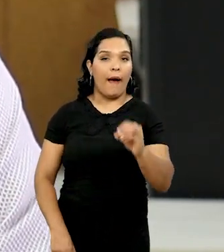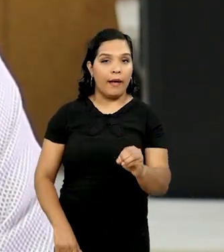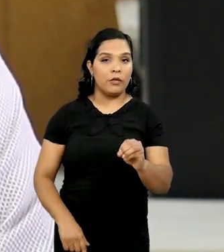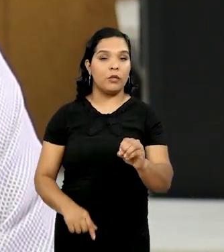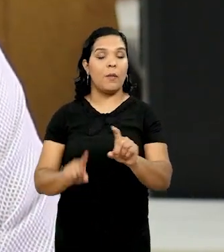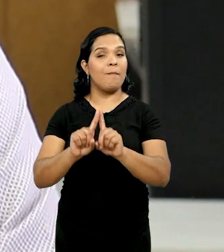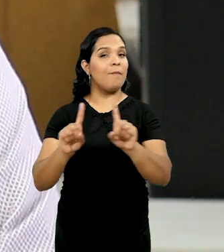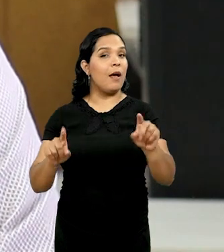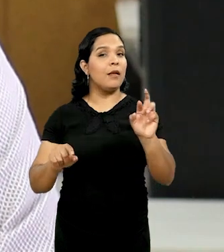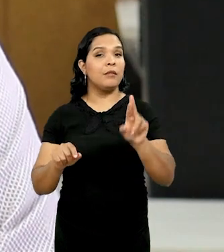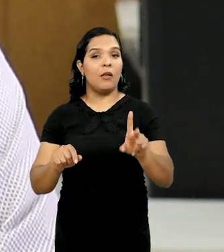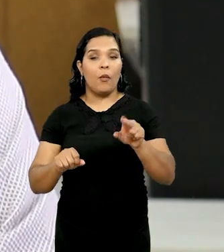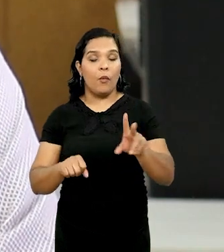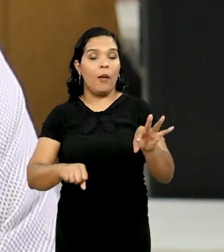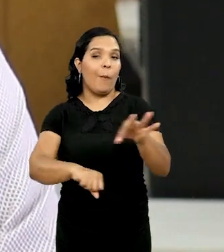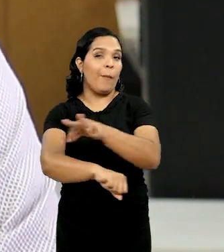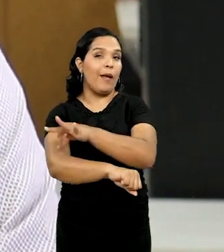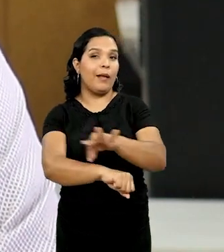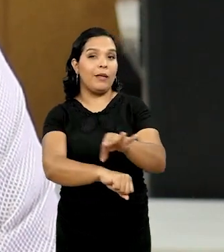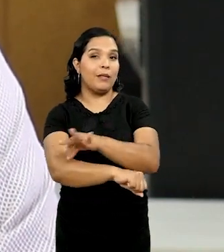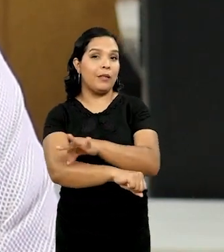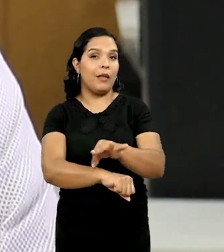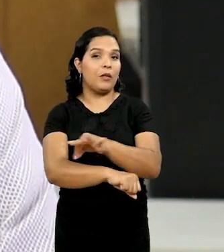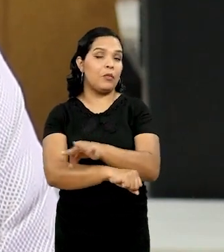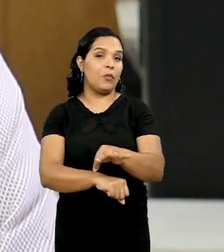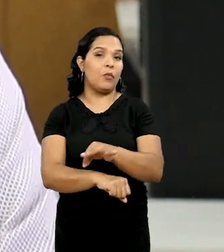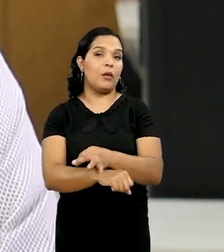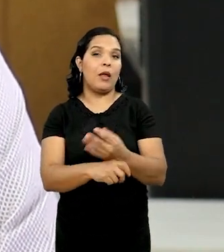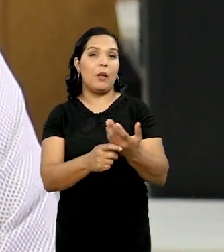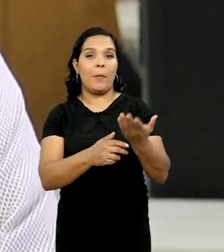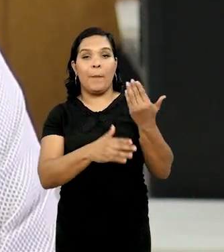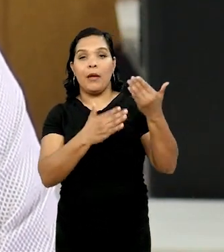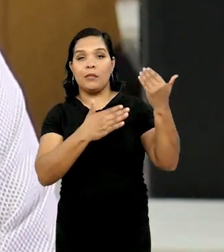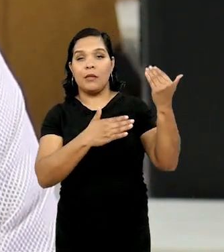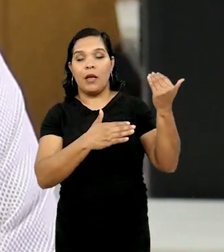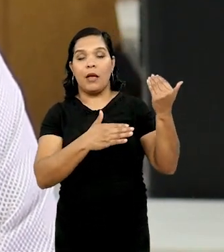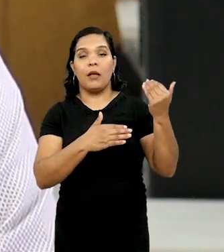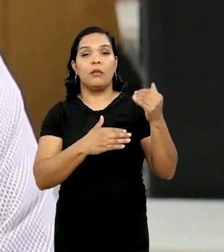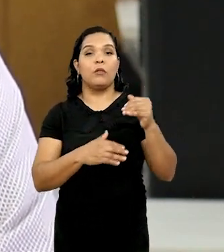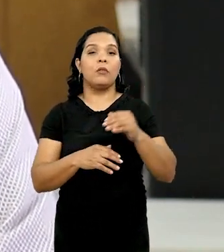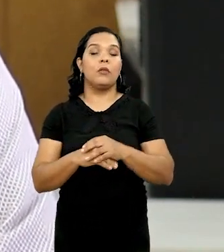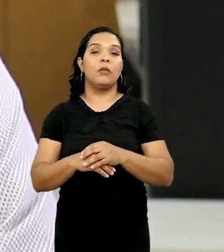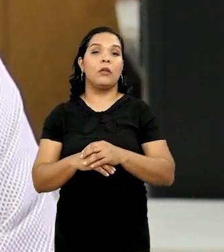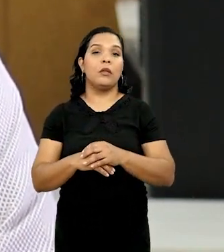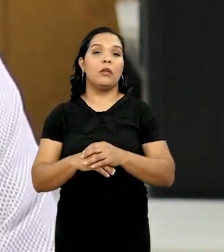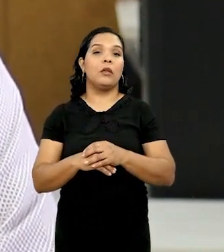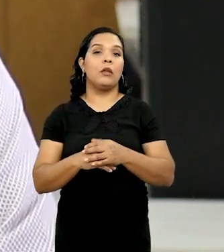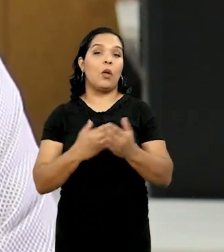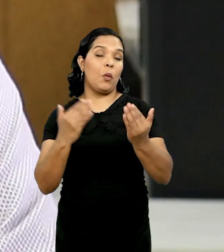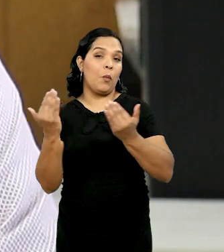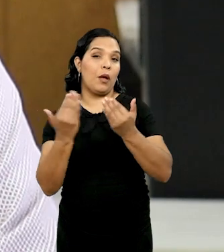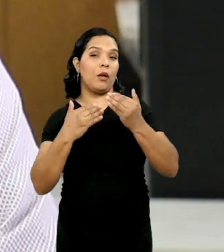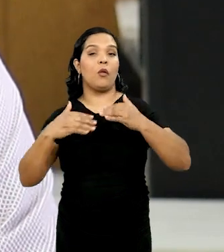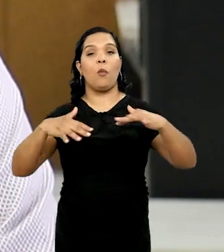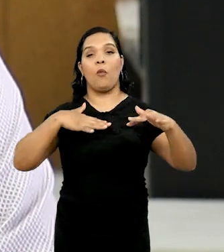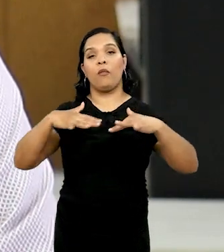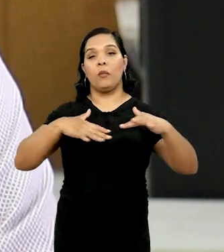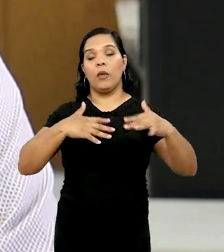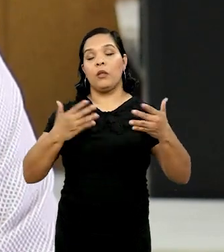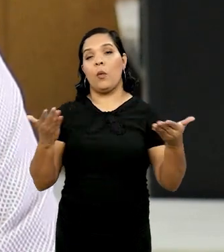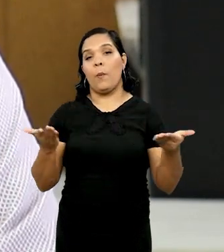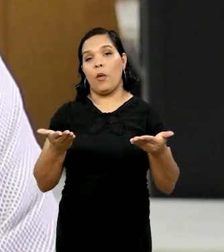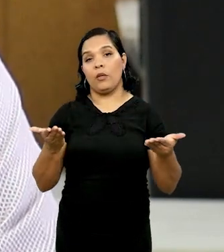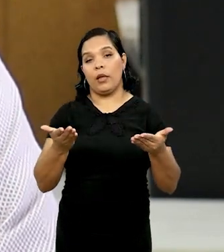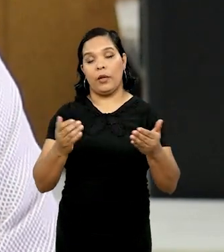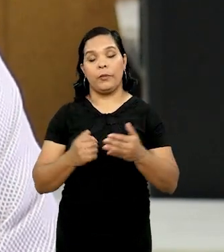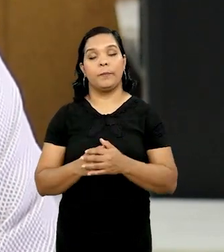outro lado, não é uma arquitetura ainda muito erudita como essa arquitetura do movimento moderno